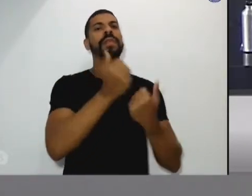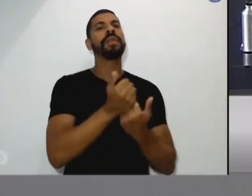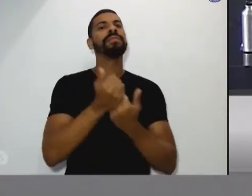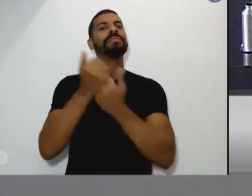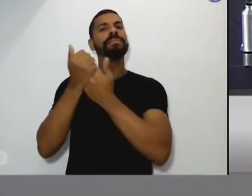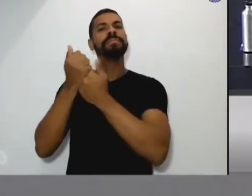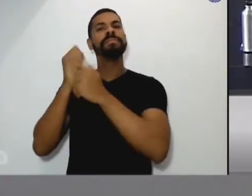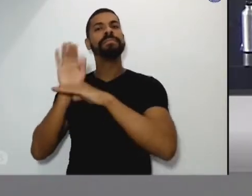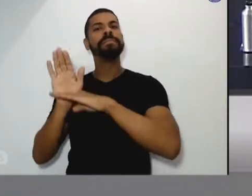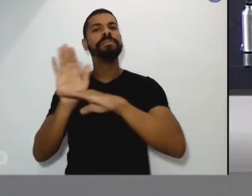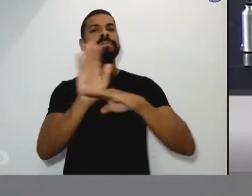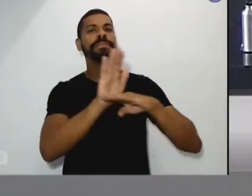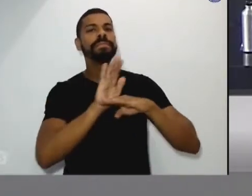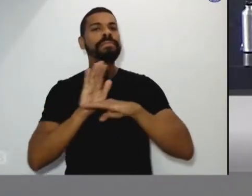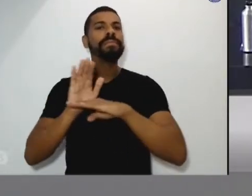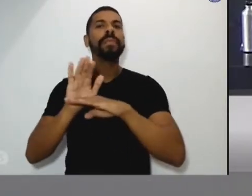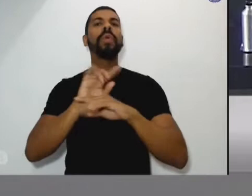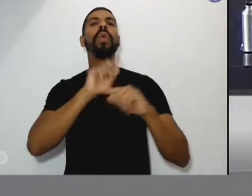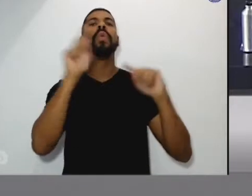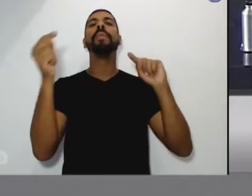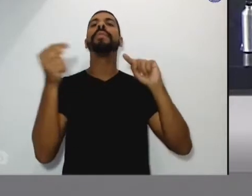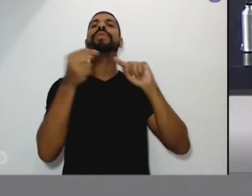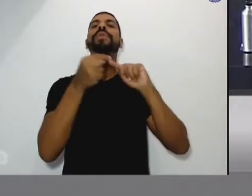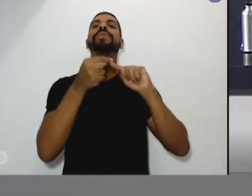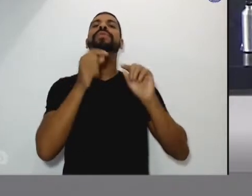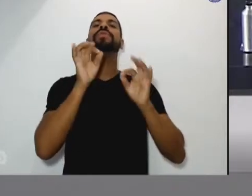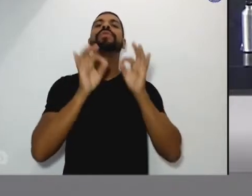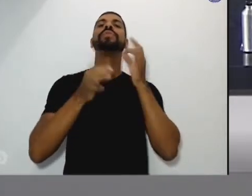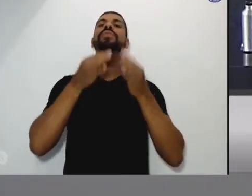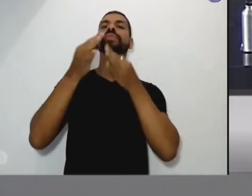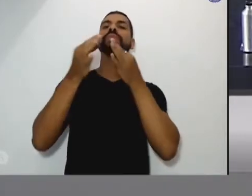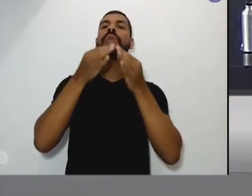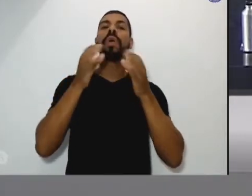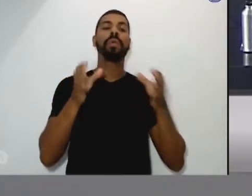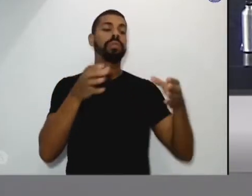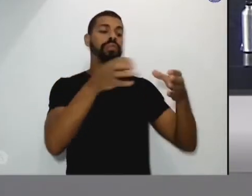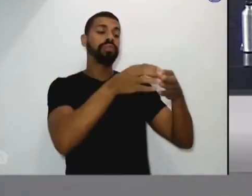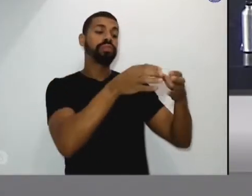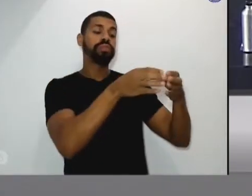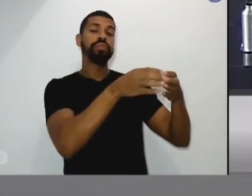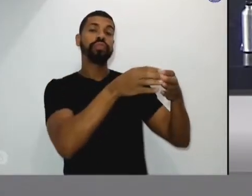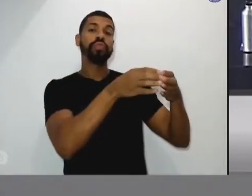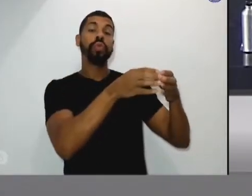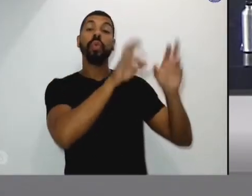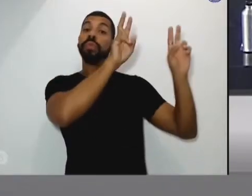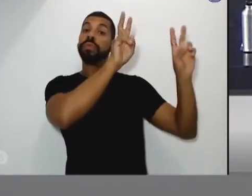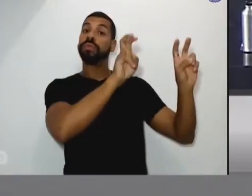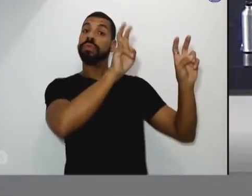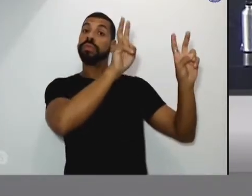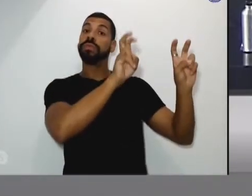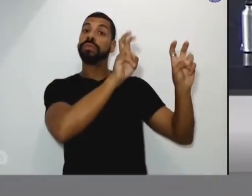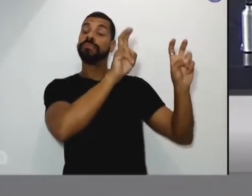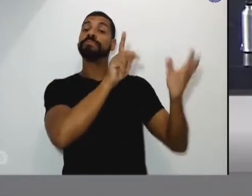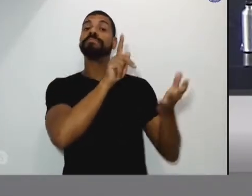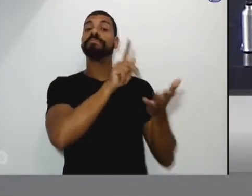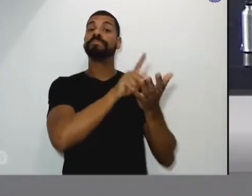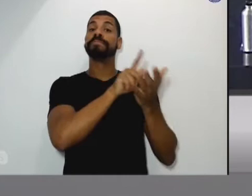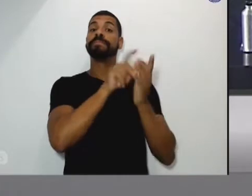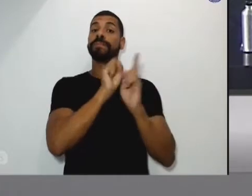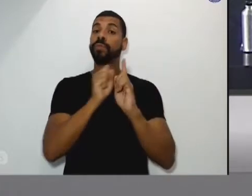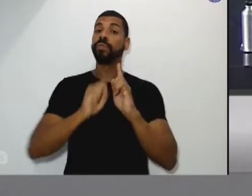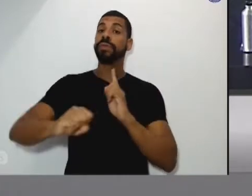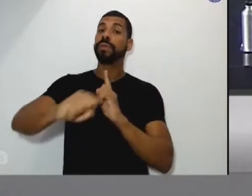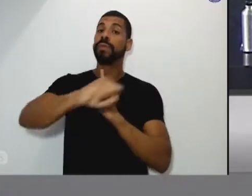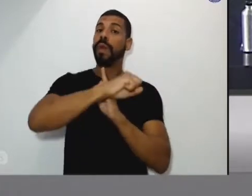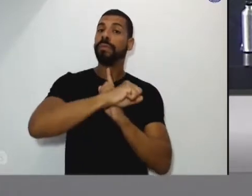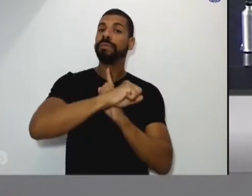com o objetivo de debater com a comunidade assuntos relacionados à realidade social. Nesse